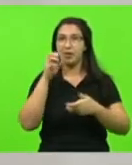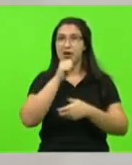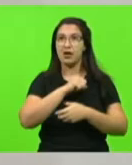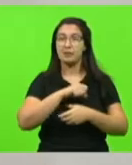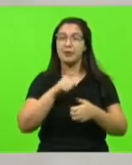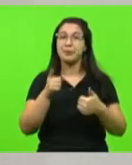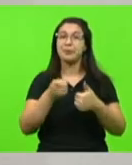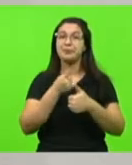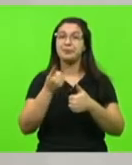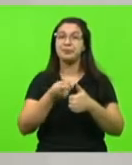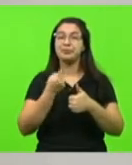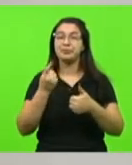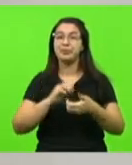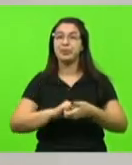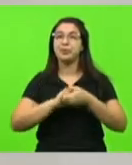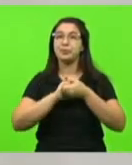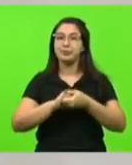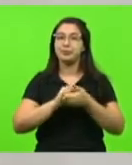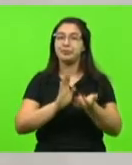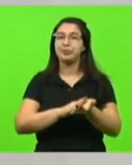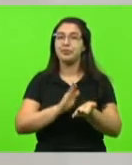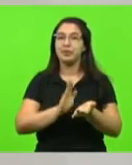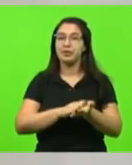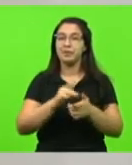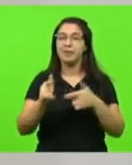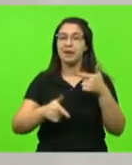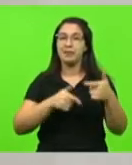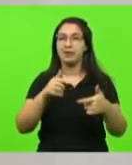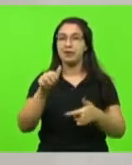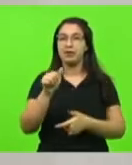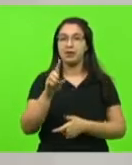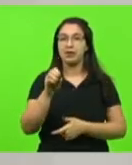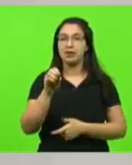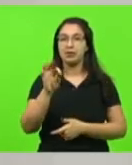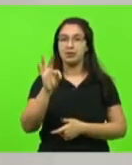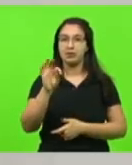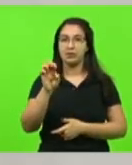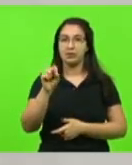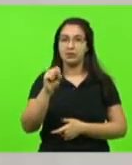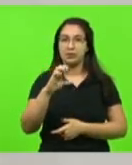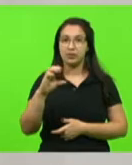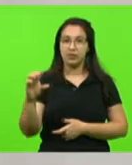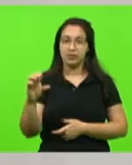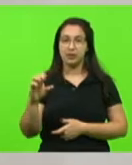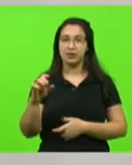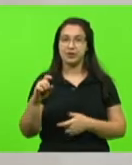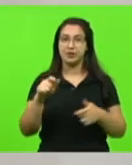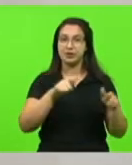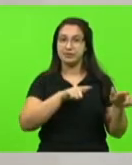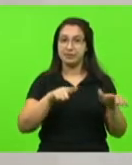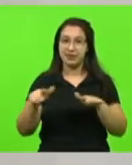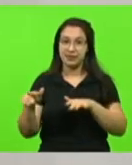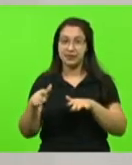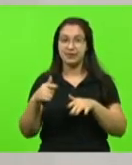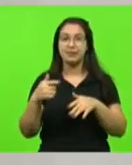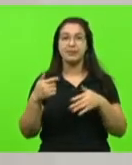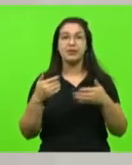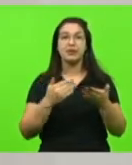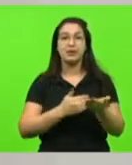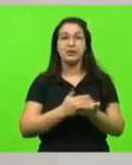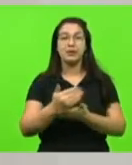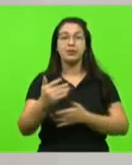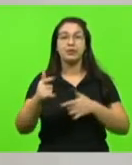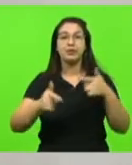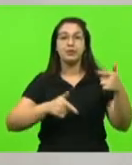primeiro enalteceu o trabalho da Adotesque também pela passagem da Semana Nacional do